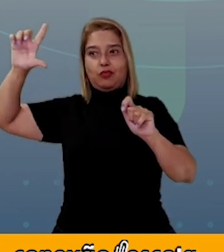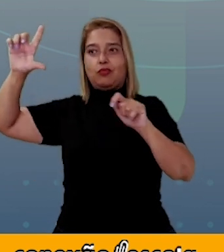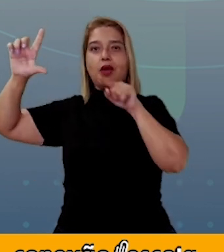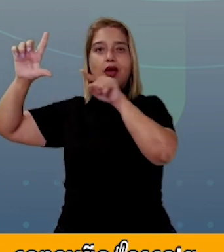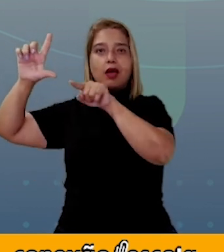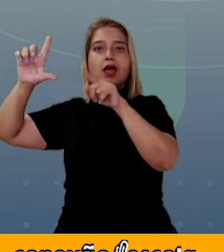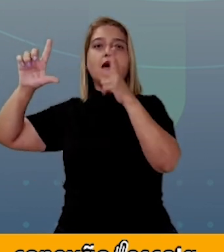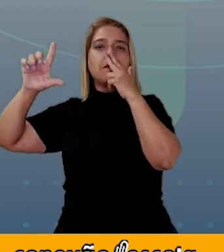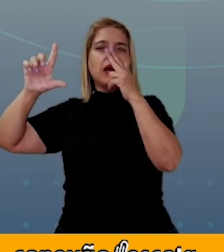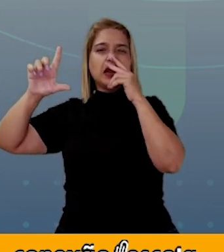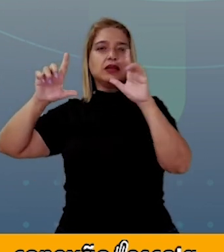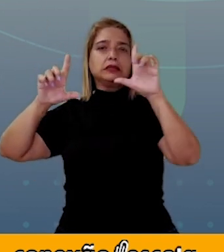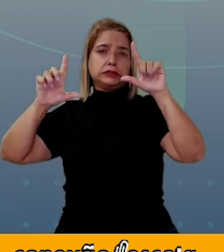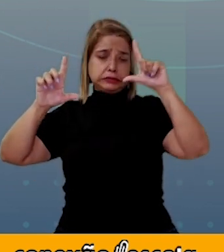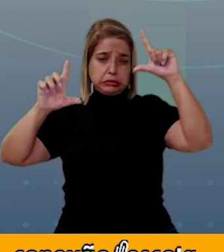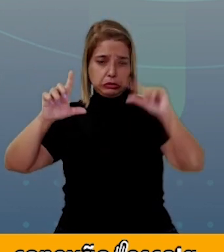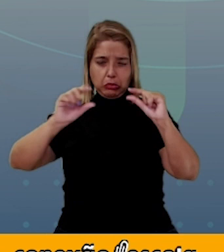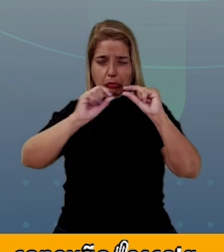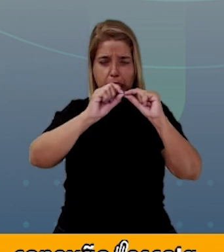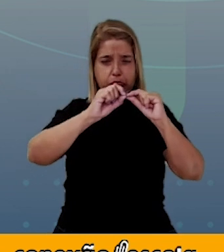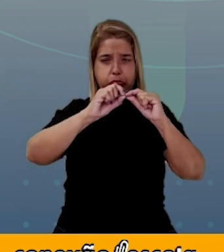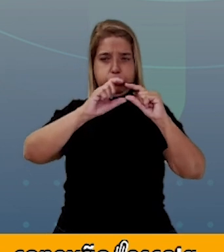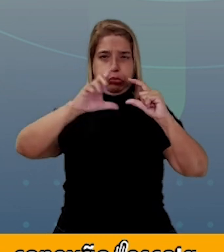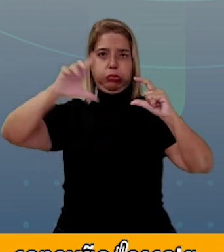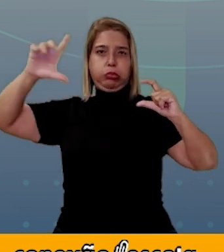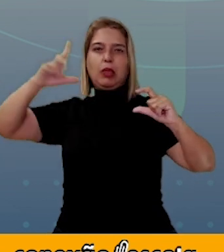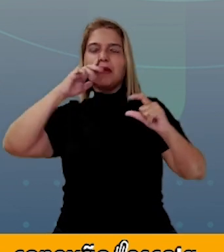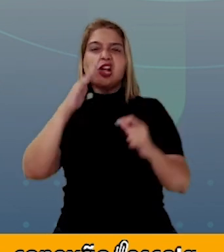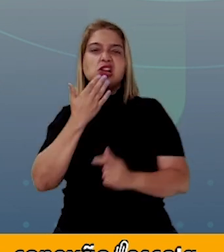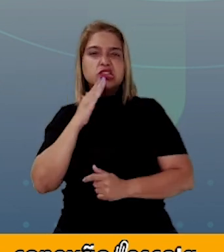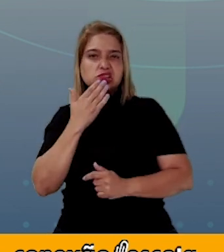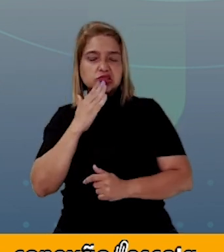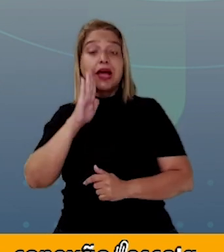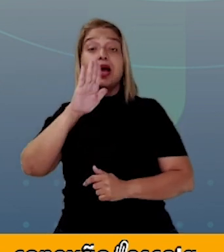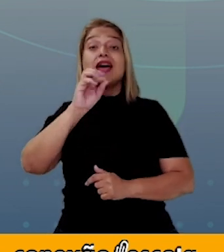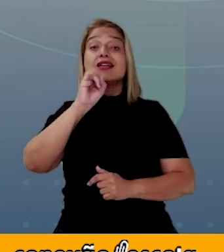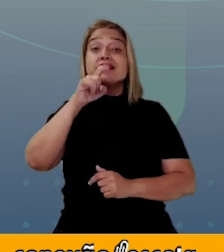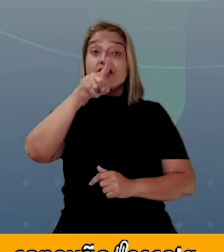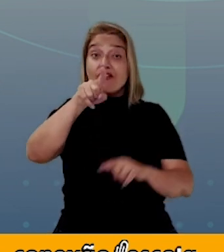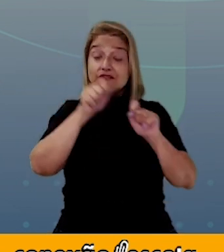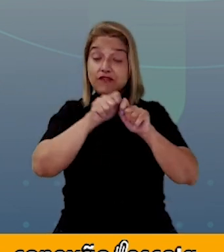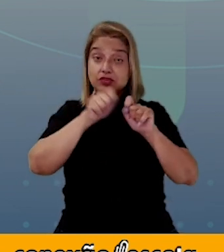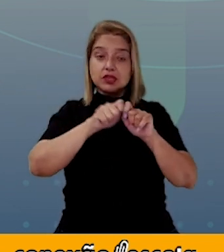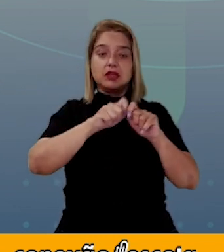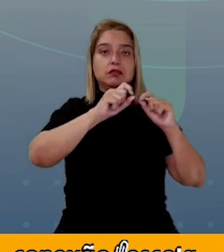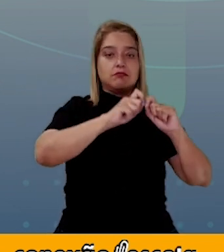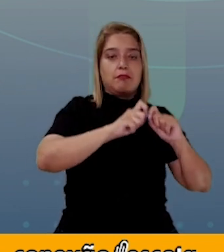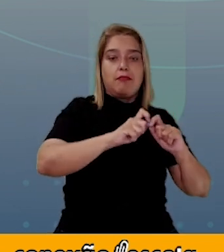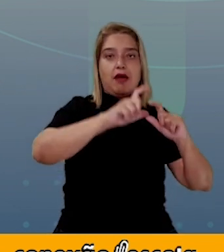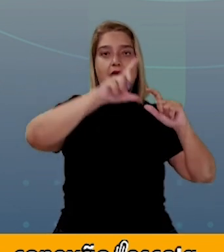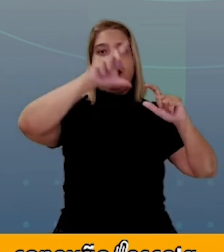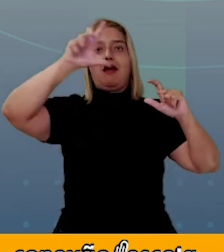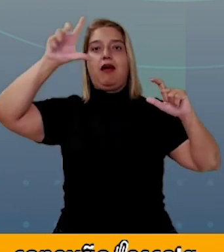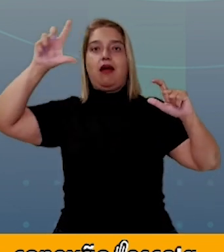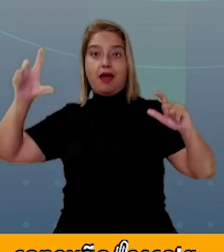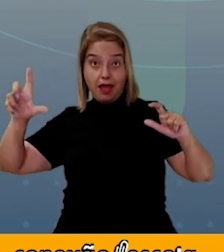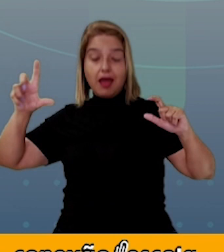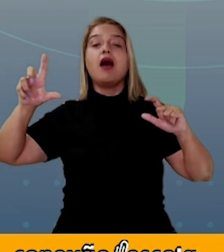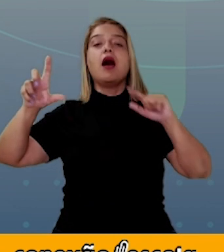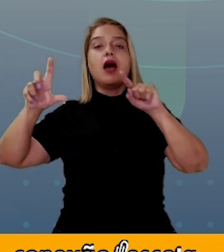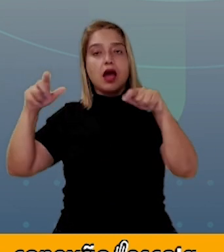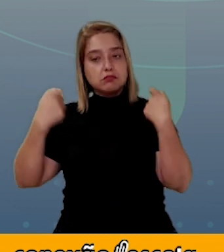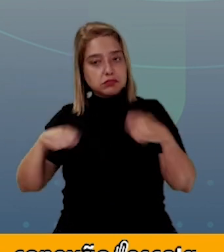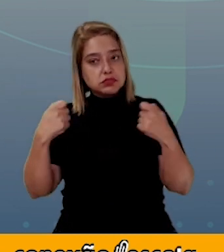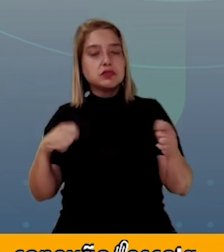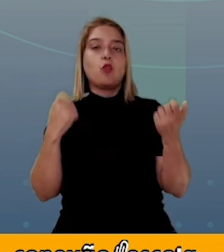se perde a proporção. Na ampliação, nós precisamos aumentar de